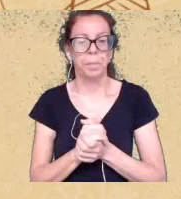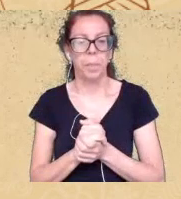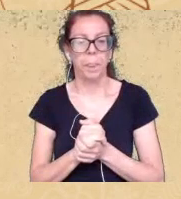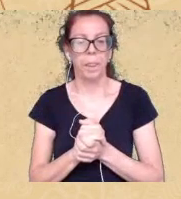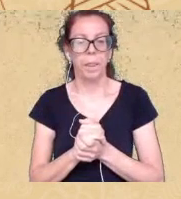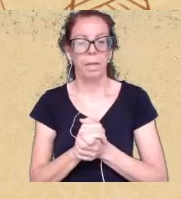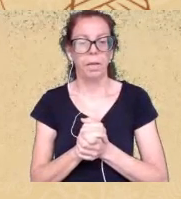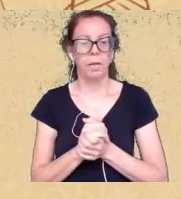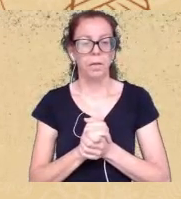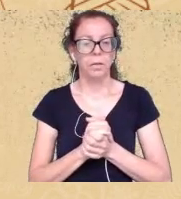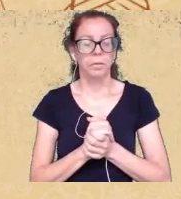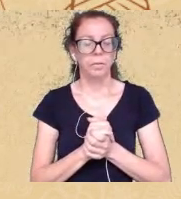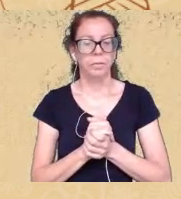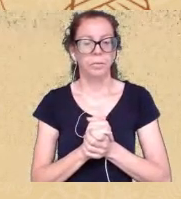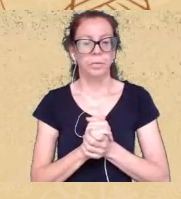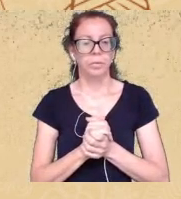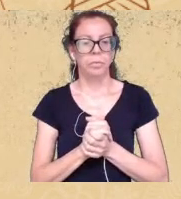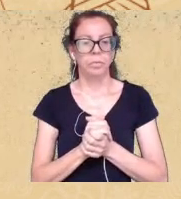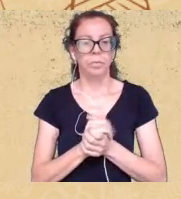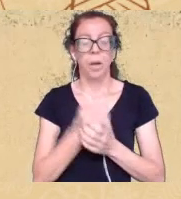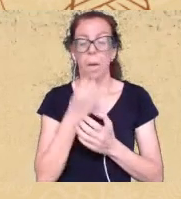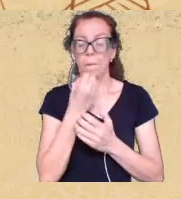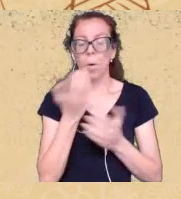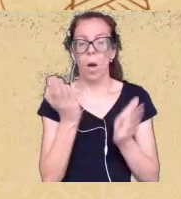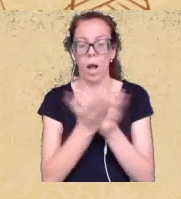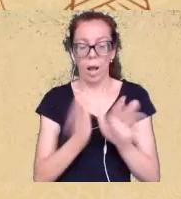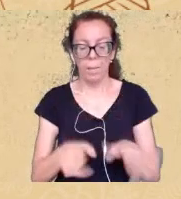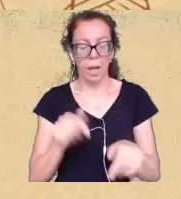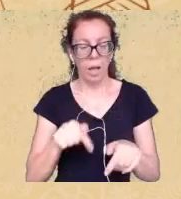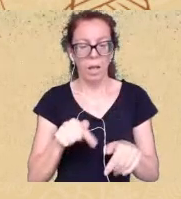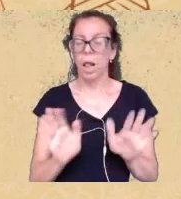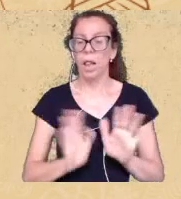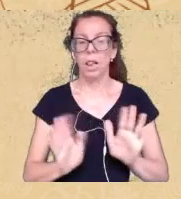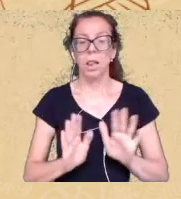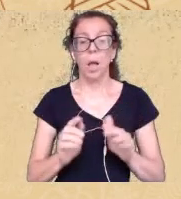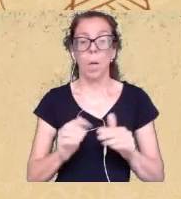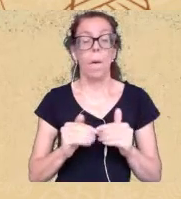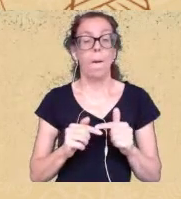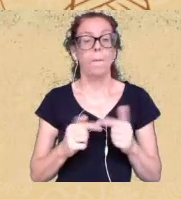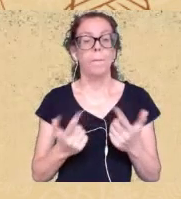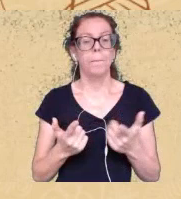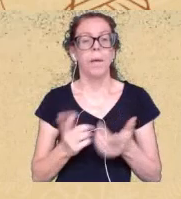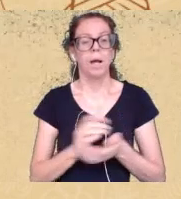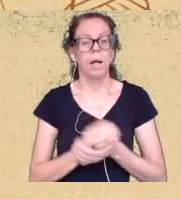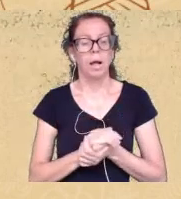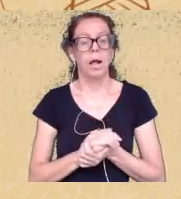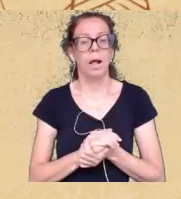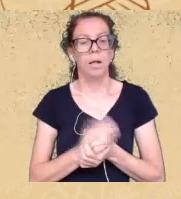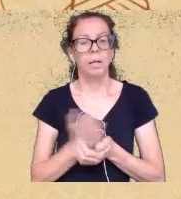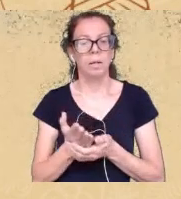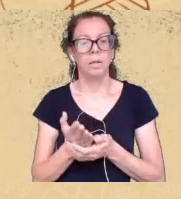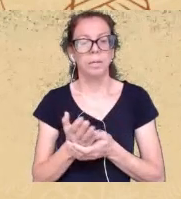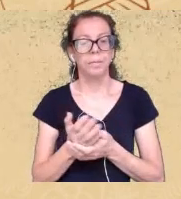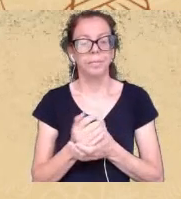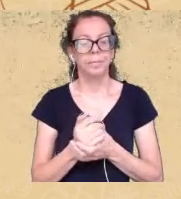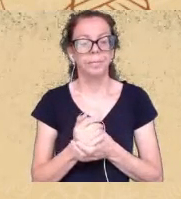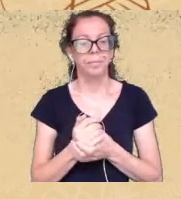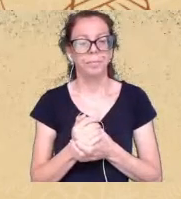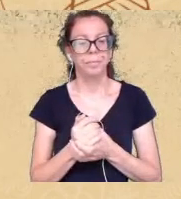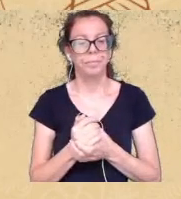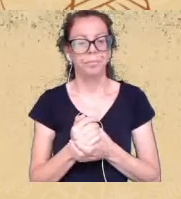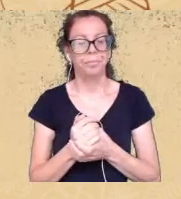não se encerra aqui mas o Pierre comenta sobre o impacto da